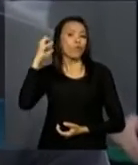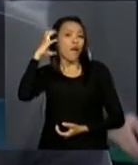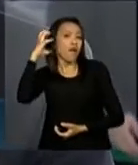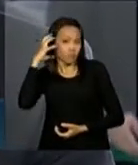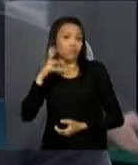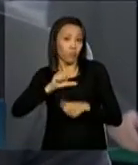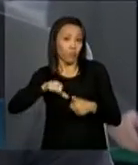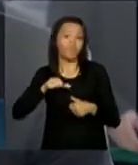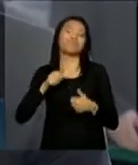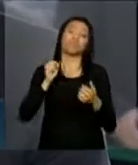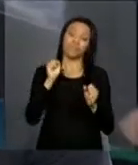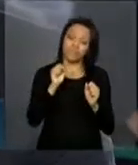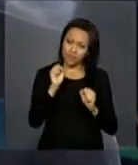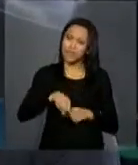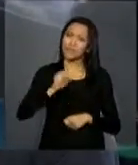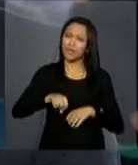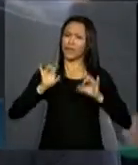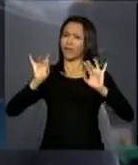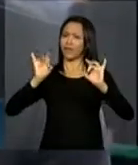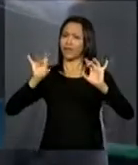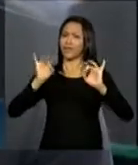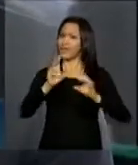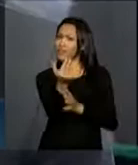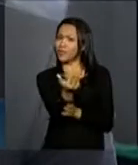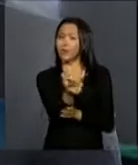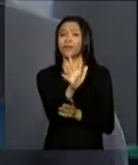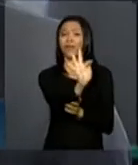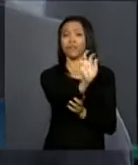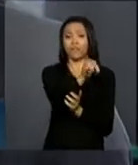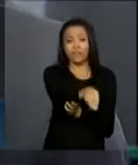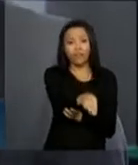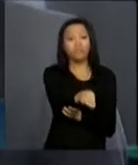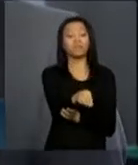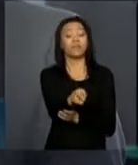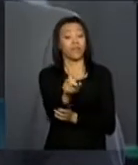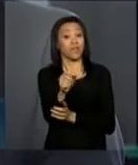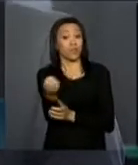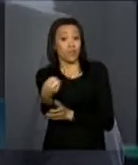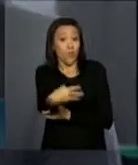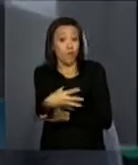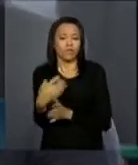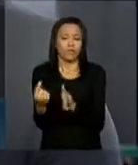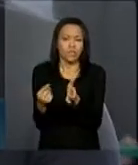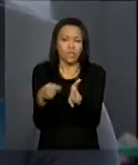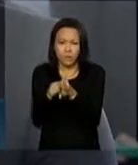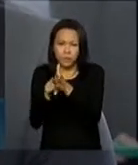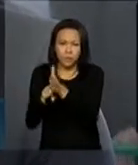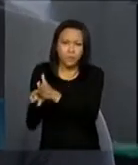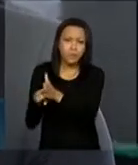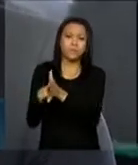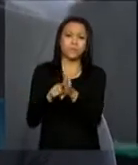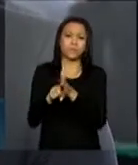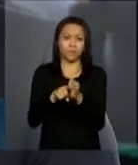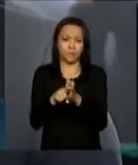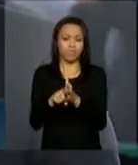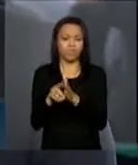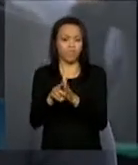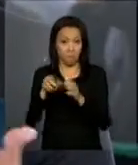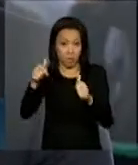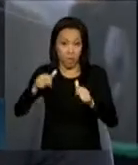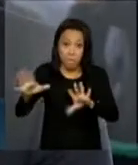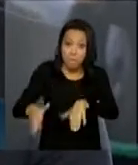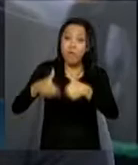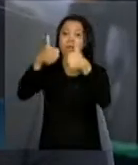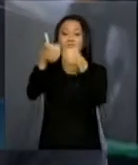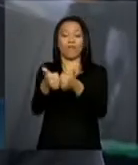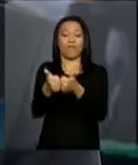Para o ouvinte, muda. A qualidade é extraordinária, igual a qualidade da FM. Isso facilitará também os novos estudos de digitalização da própria FM no Brasil, para melhorar